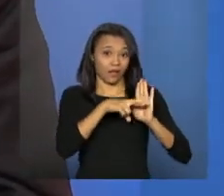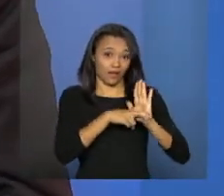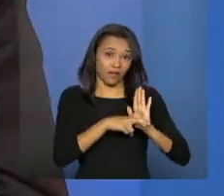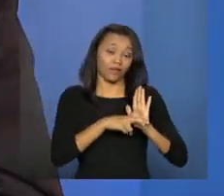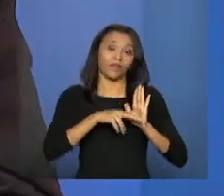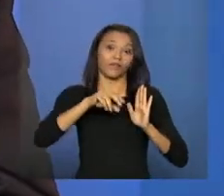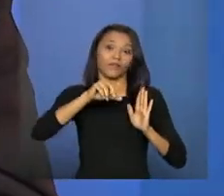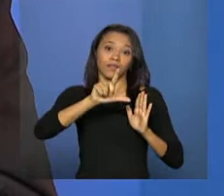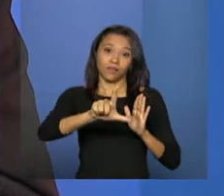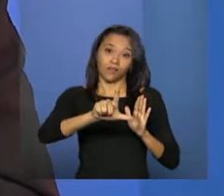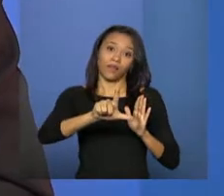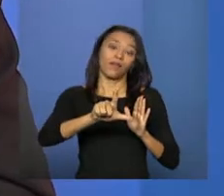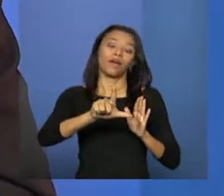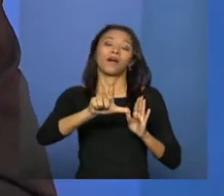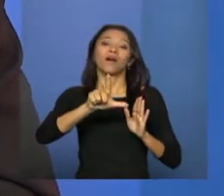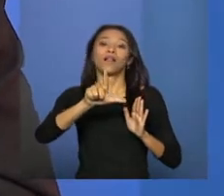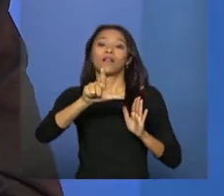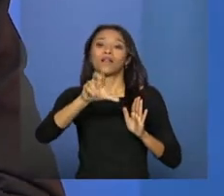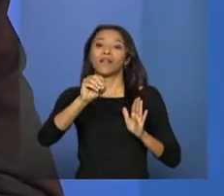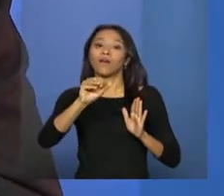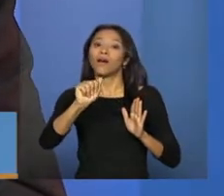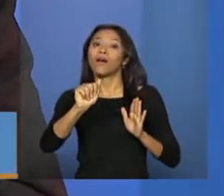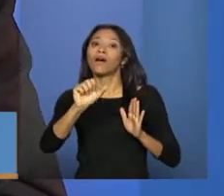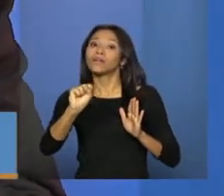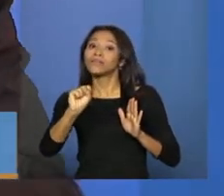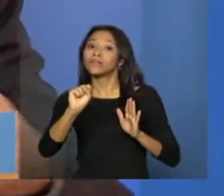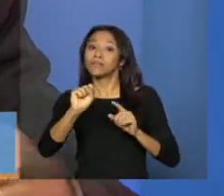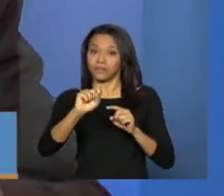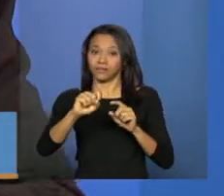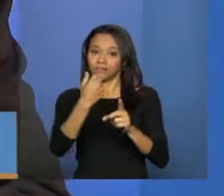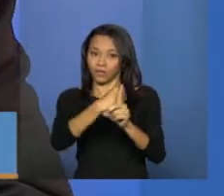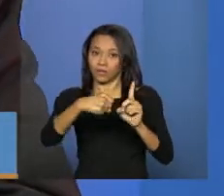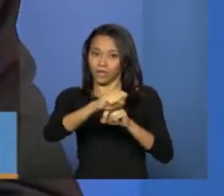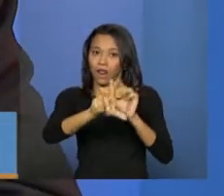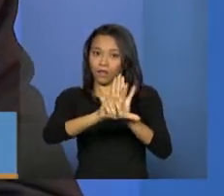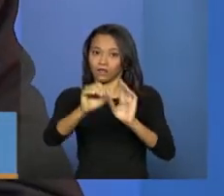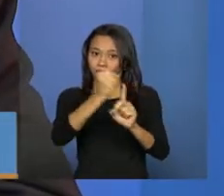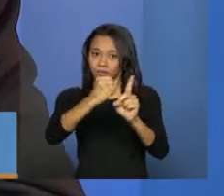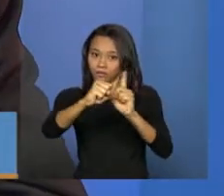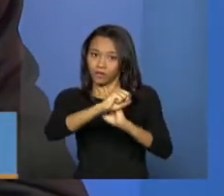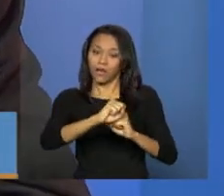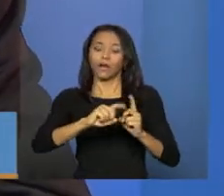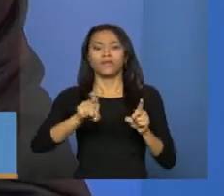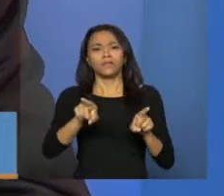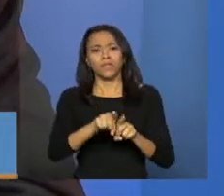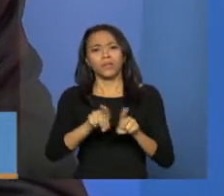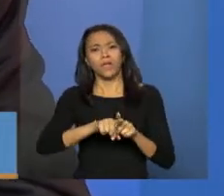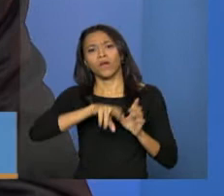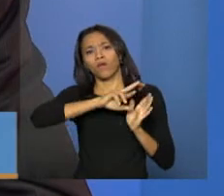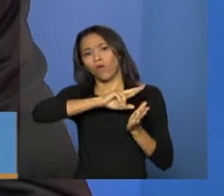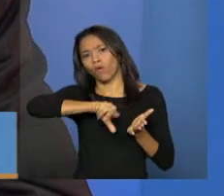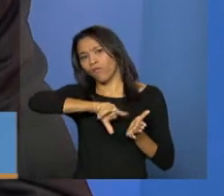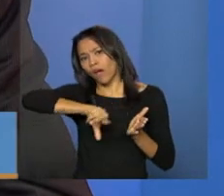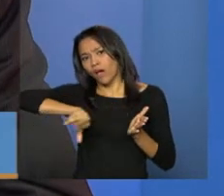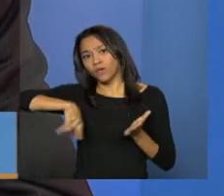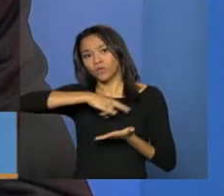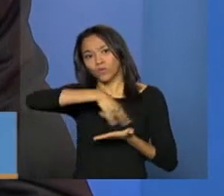à norma profissional básica de recursos humanos, e todas as demais orientações técnicas do Ministério.